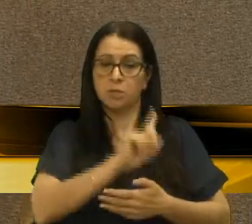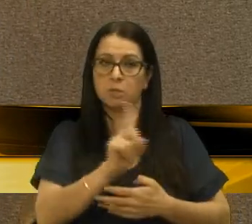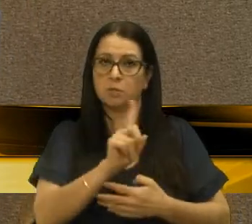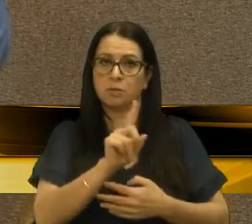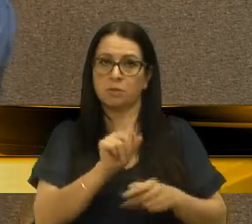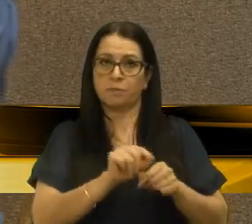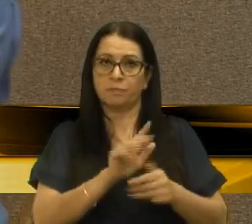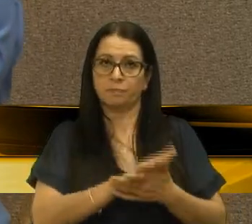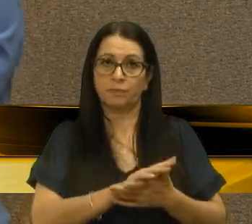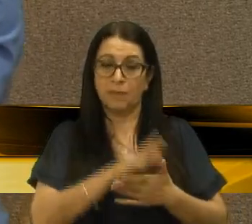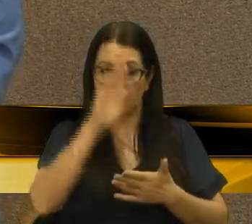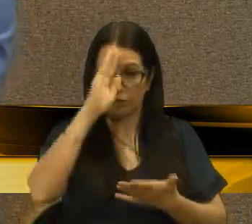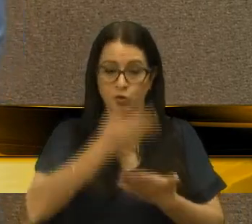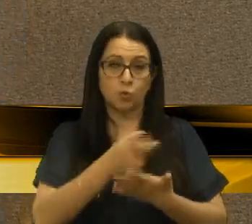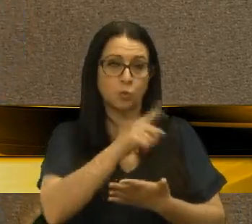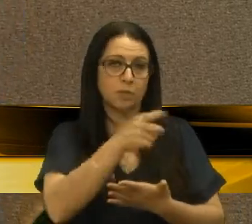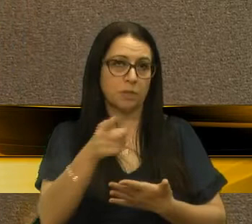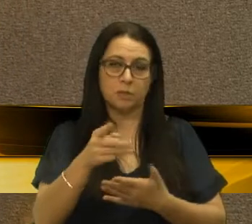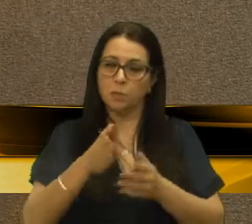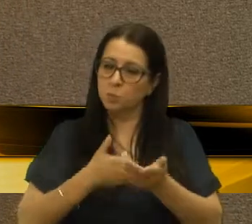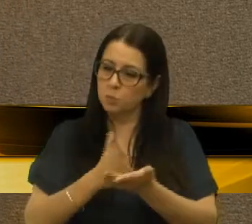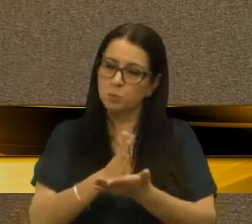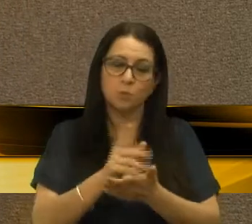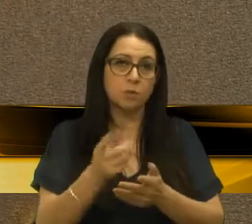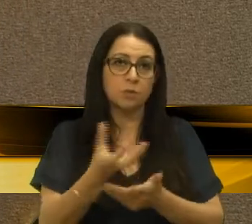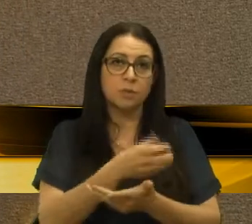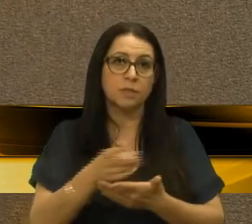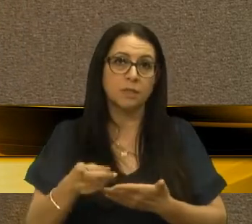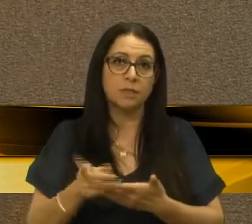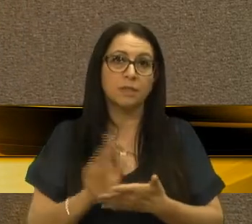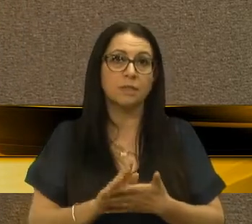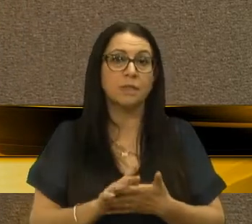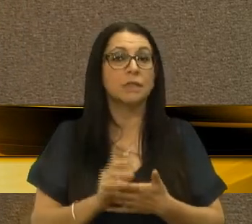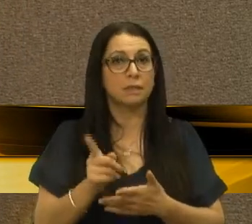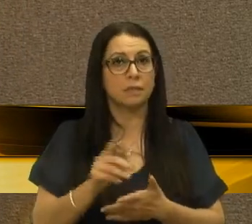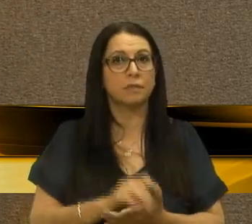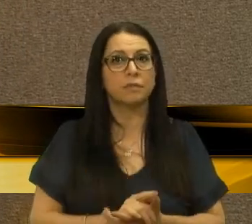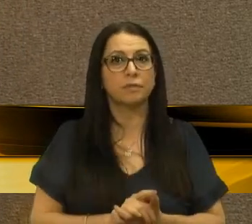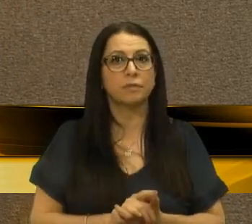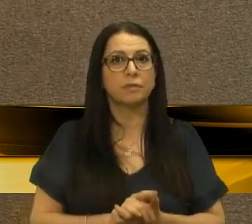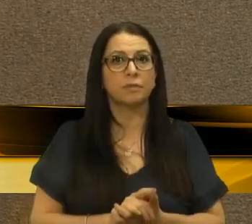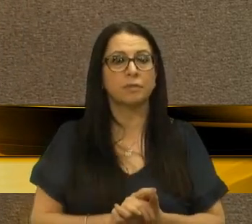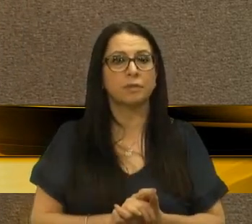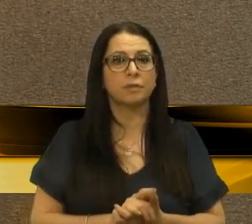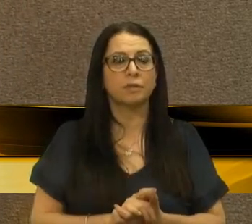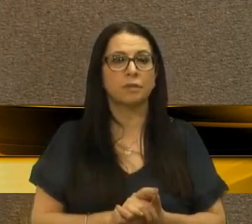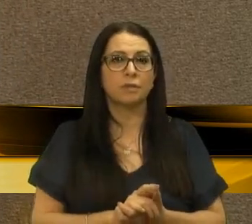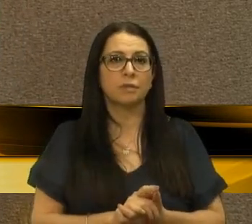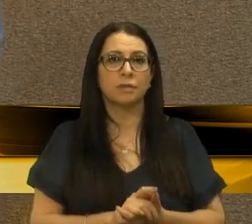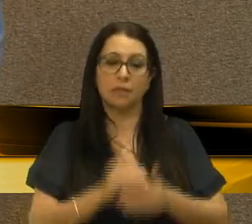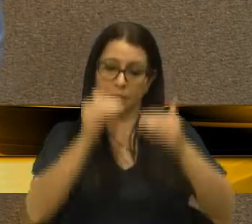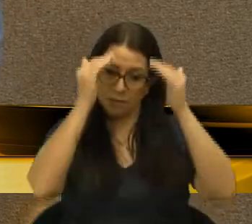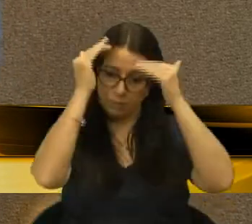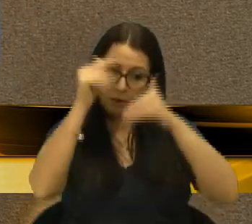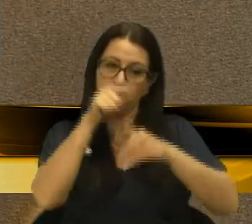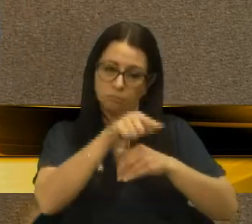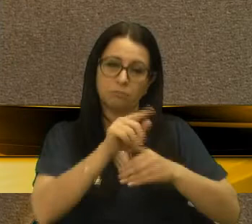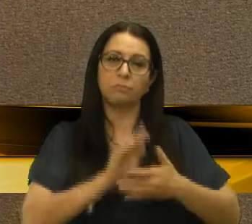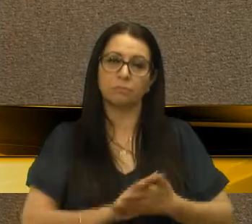naquilo que o senhor quiser, o senhor segue aquilo que o senhor quiser, e eu, assim, me sujeito e respeito o senhor.